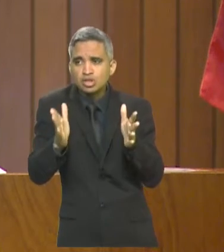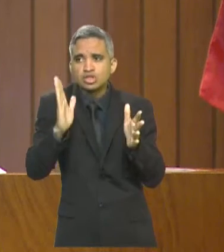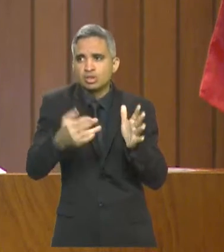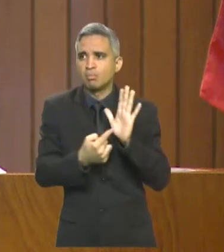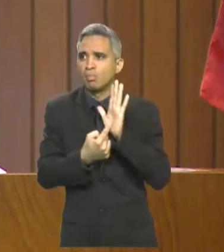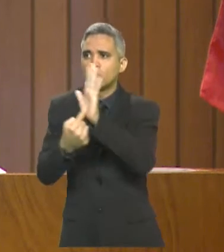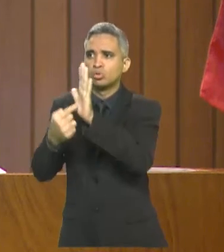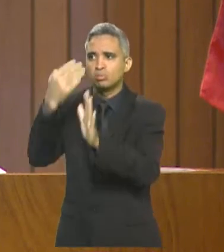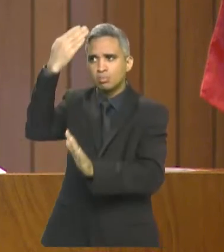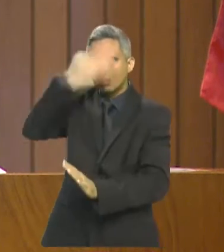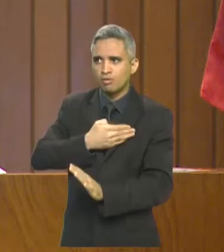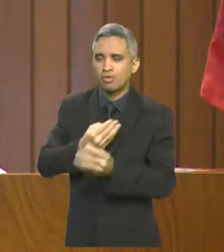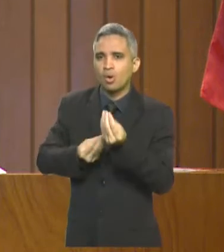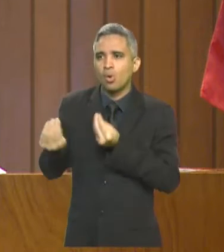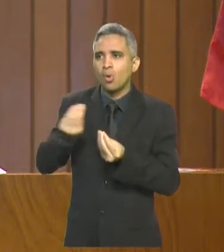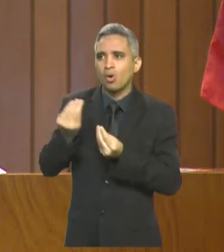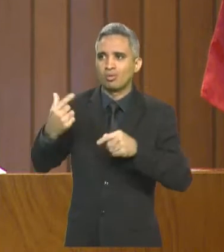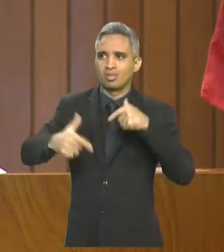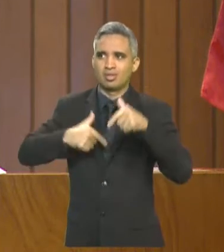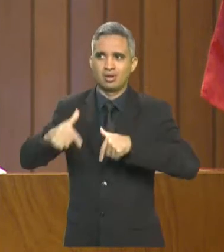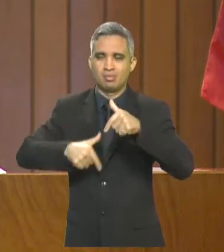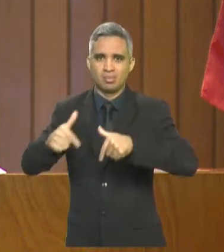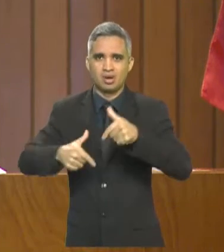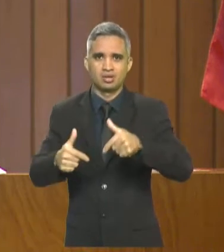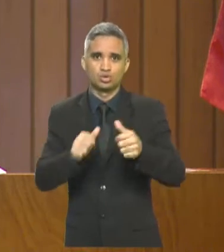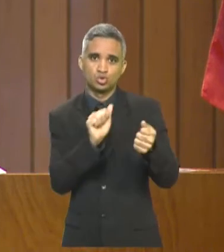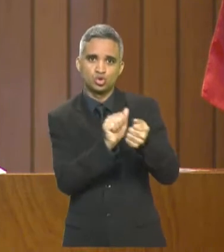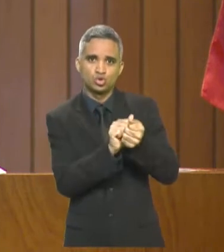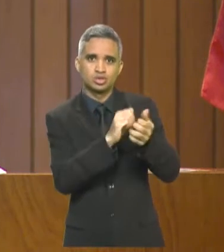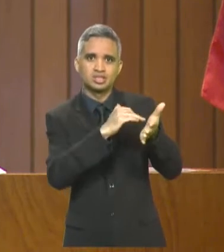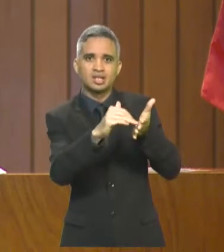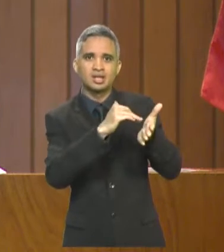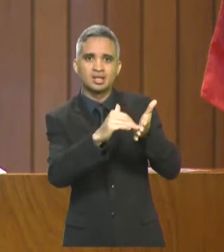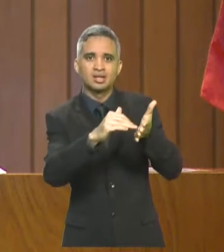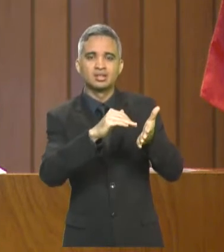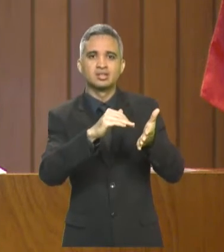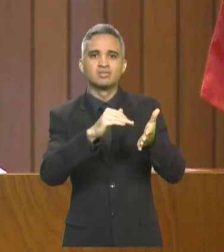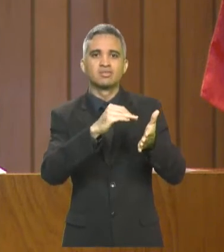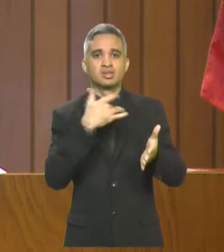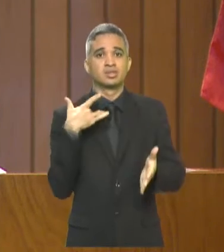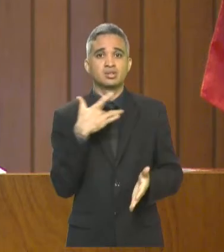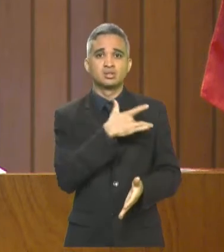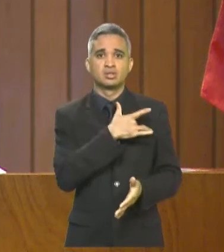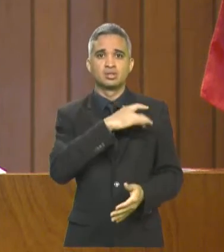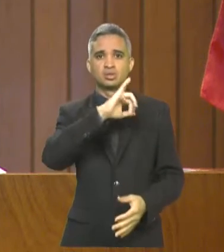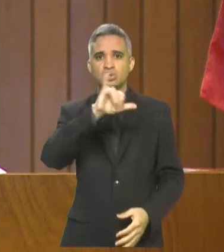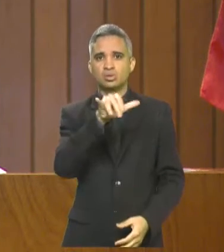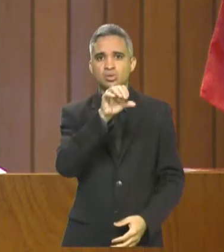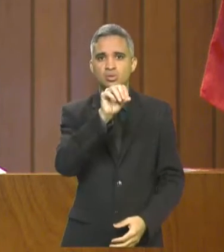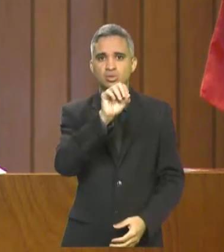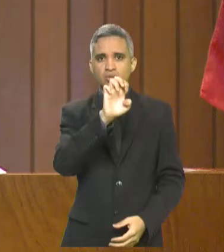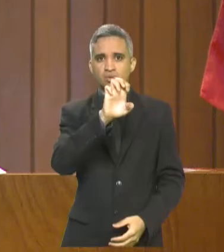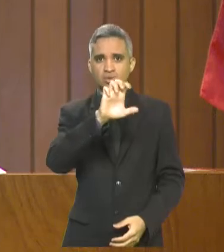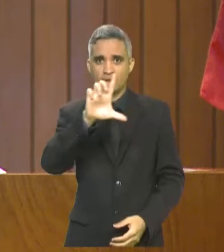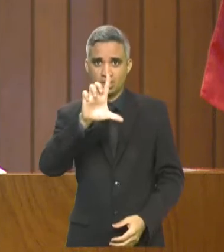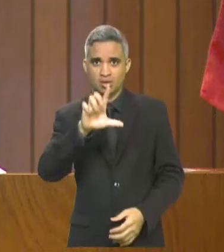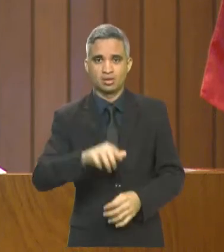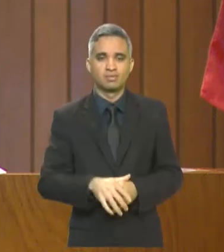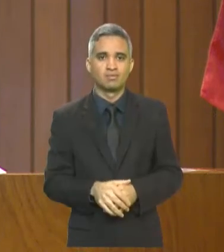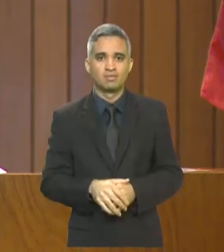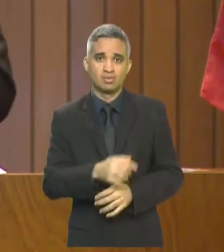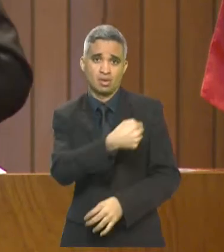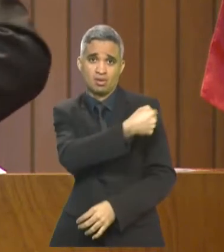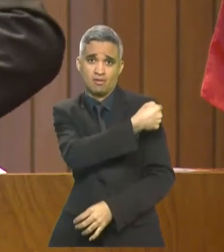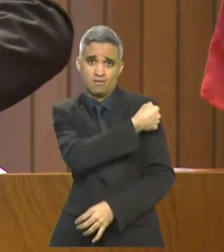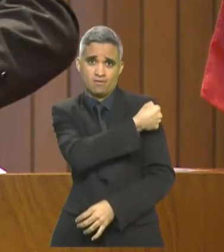secretário de saúde, doutor Joel, no combate à pandemia, na vacinação da população, na